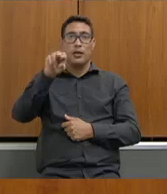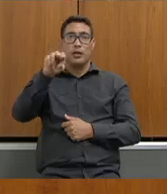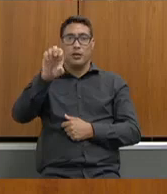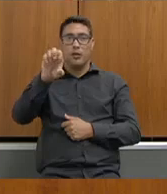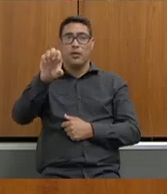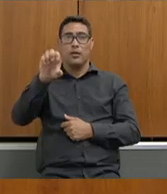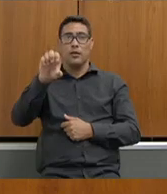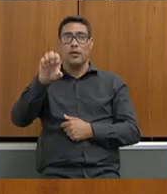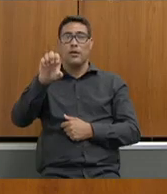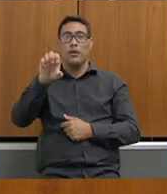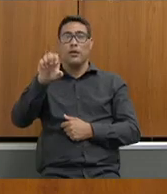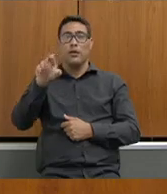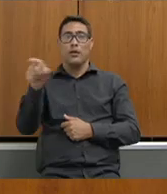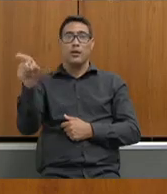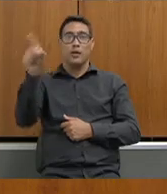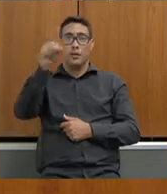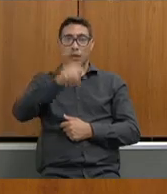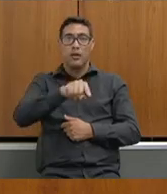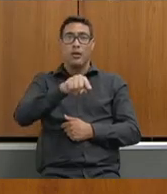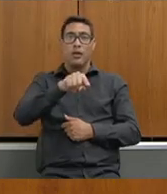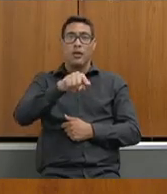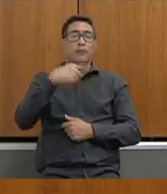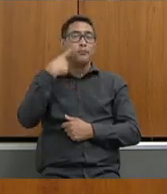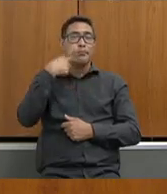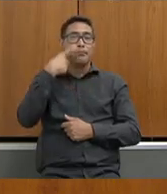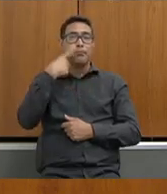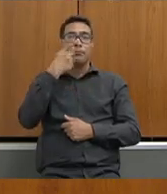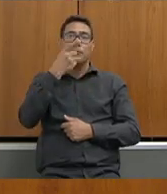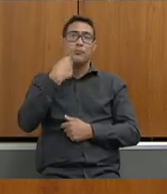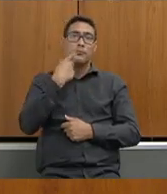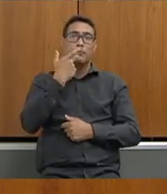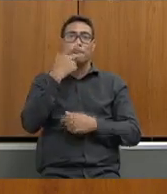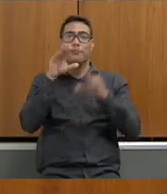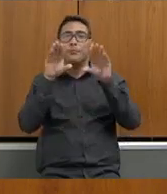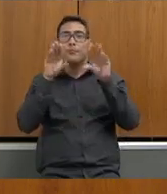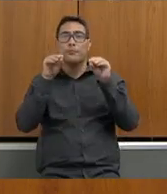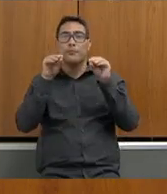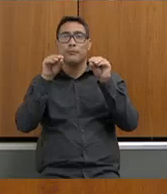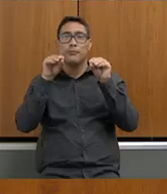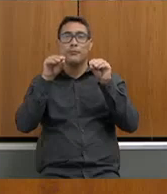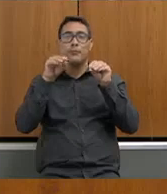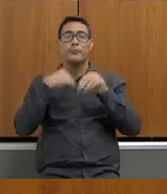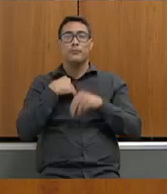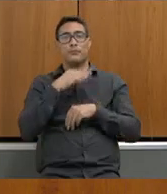deputada seu áudio está fechado Ione seu áudio está fechado